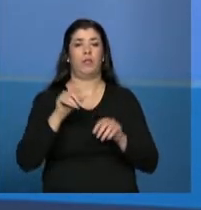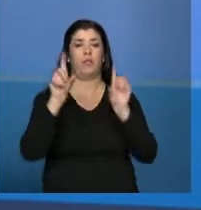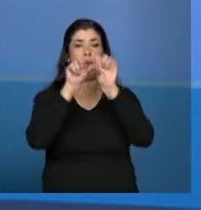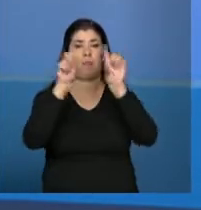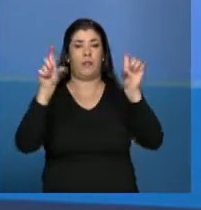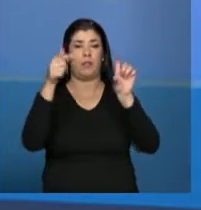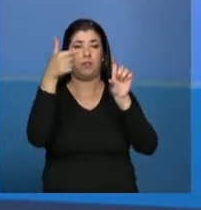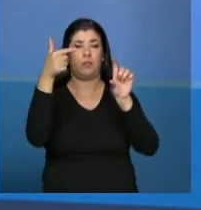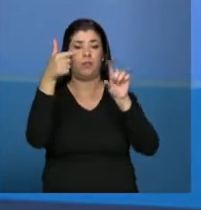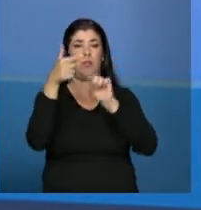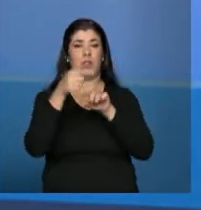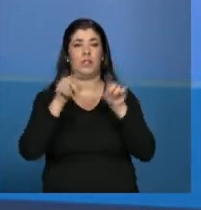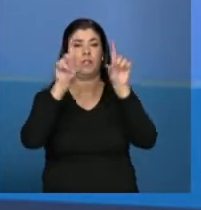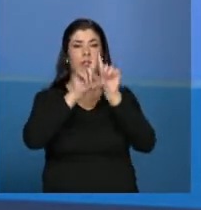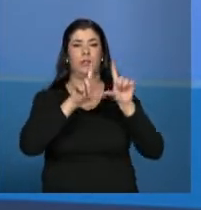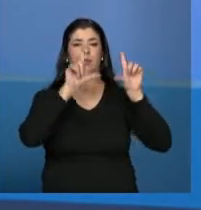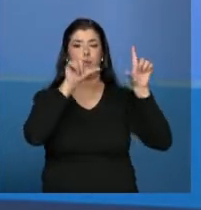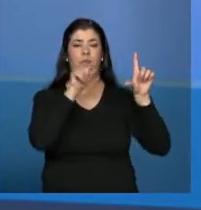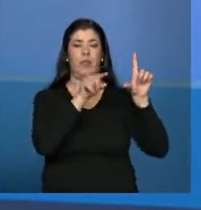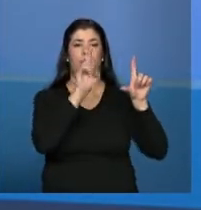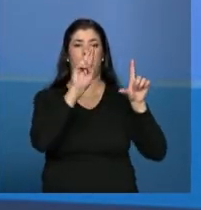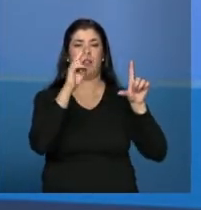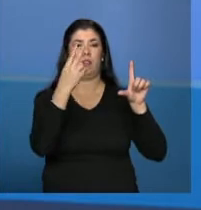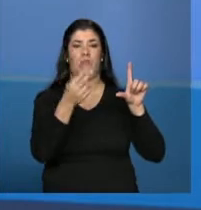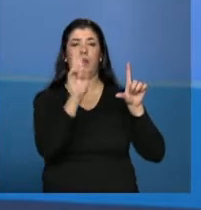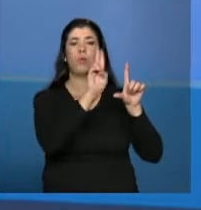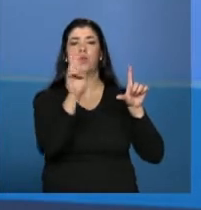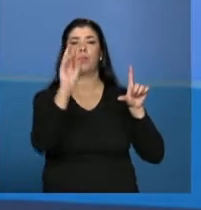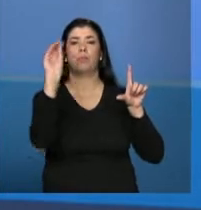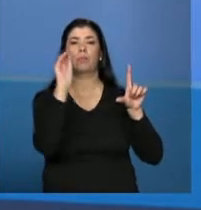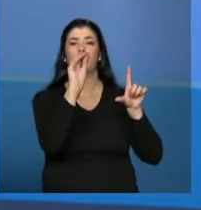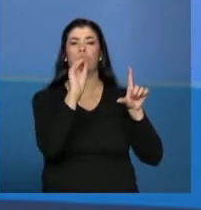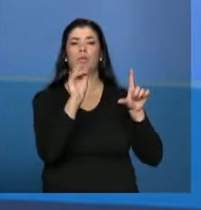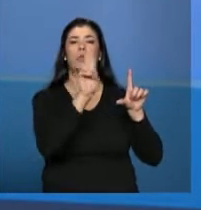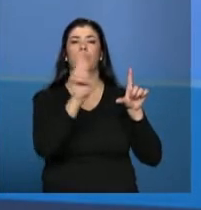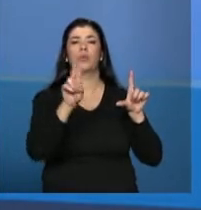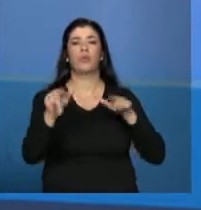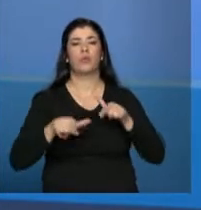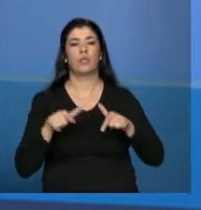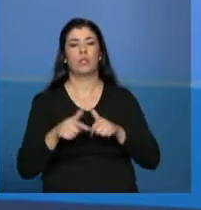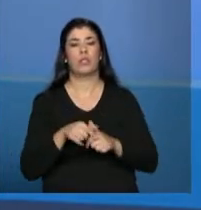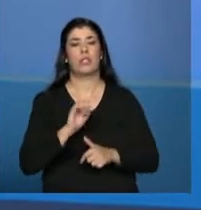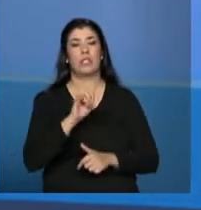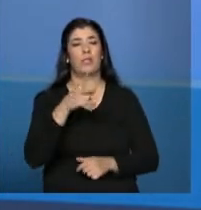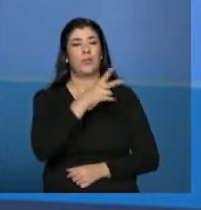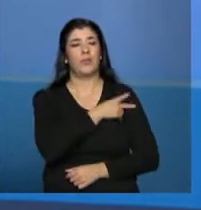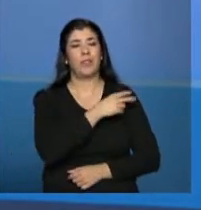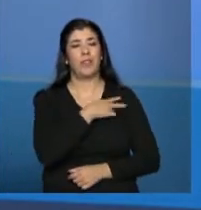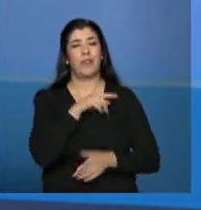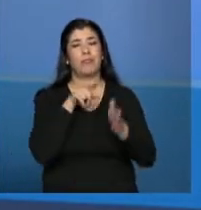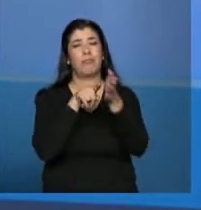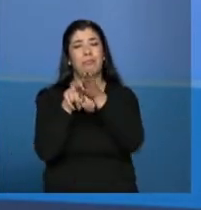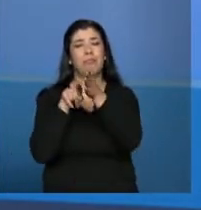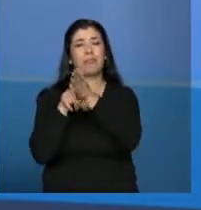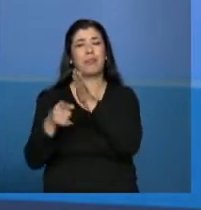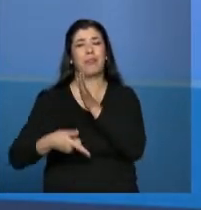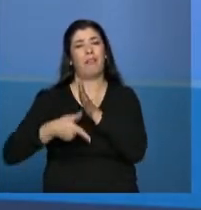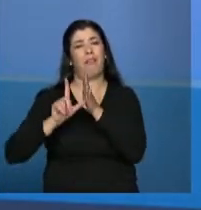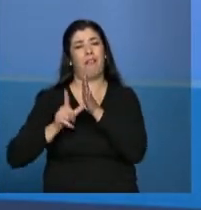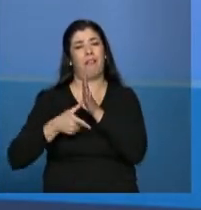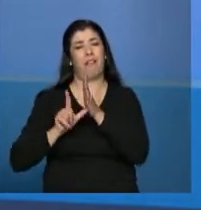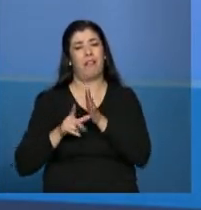tem um quadro realmente de RH que traz o nome de cada funcionário. Então, se no momento da visita, o técnico ainda tem que coletar aquelas informações,